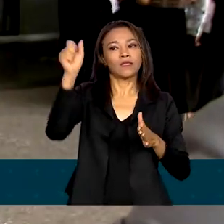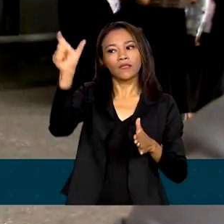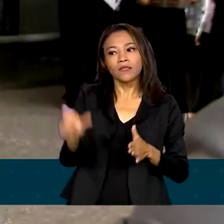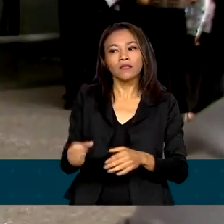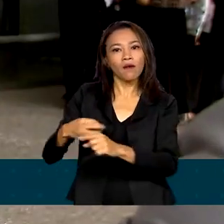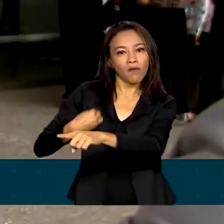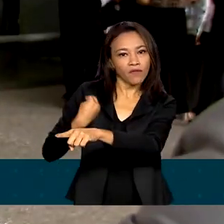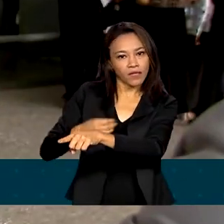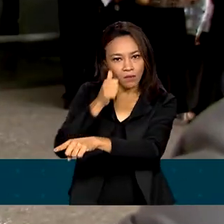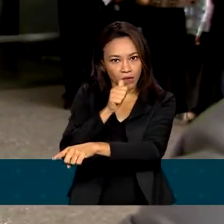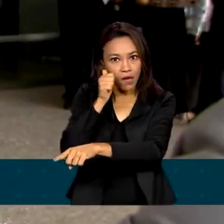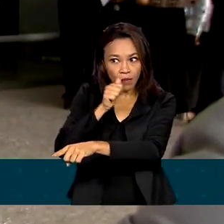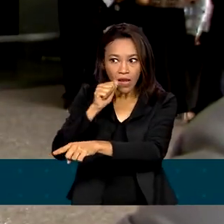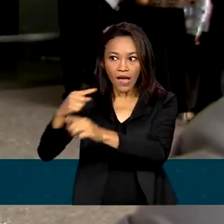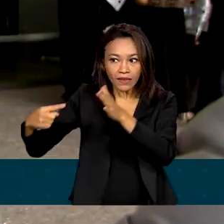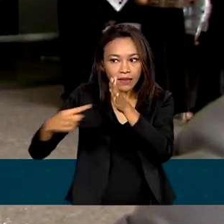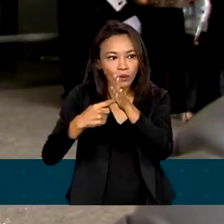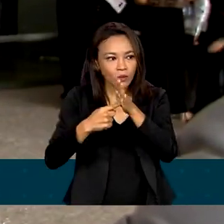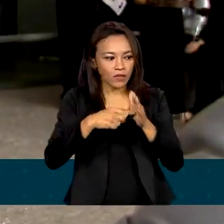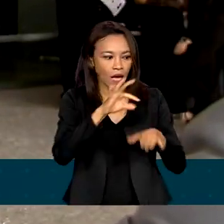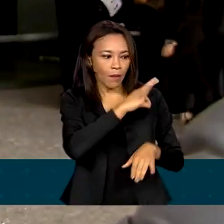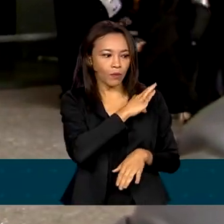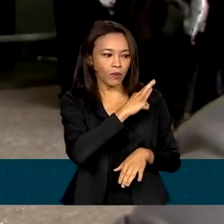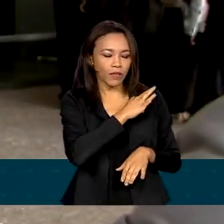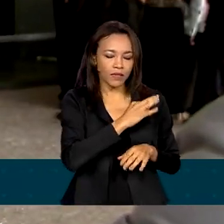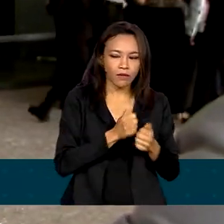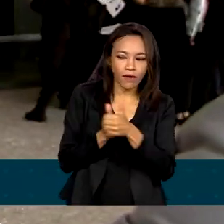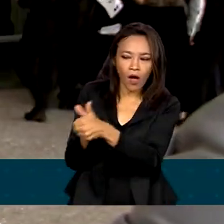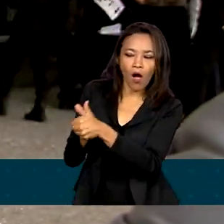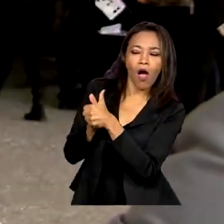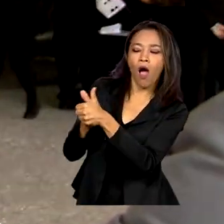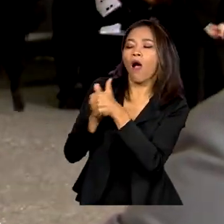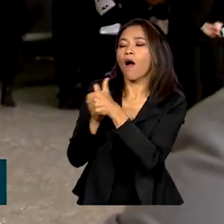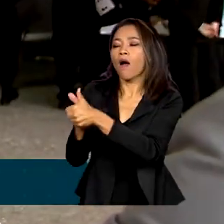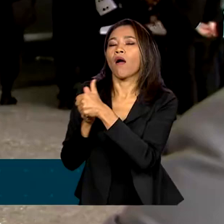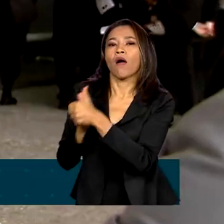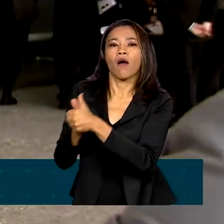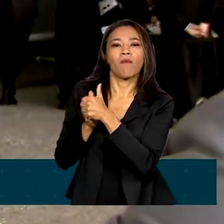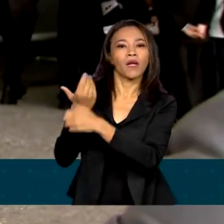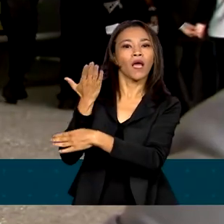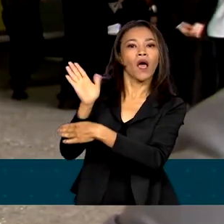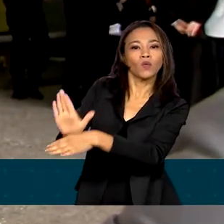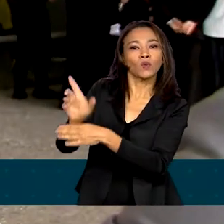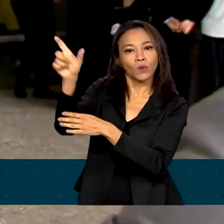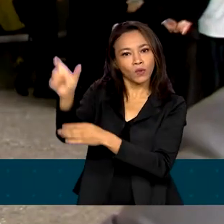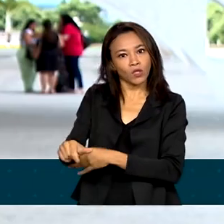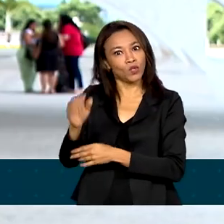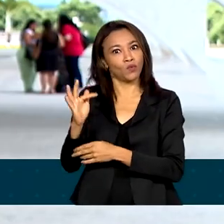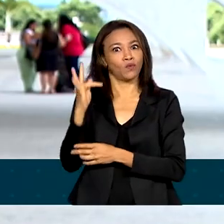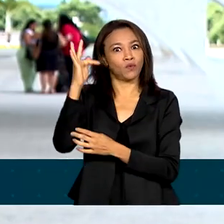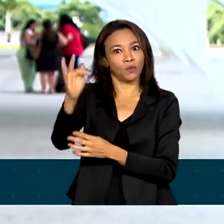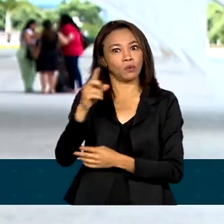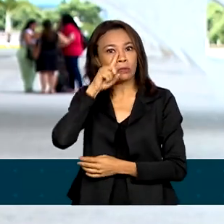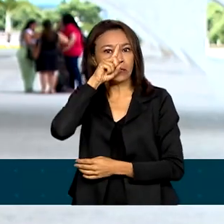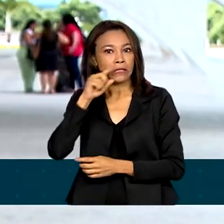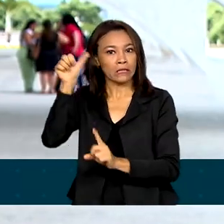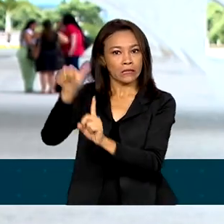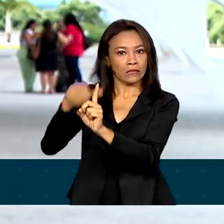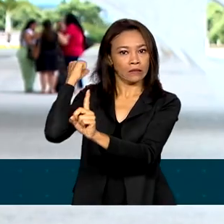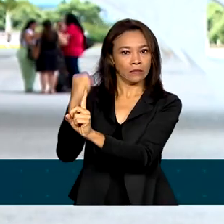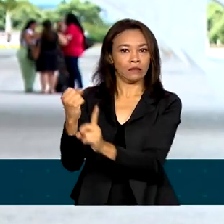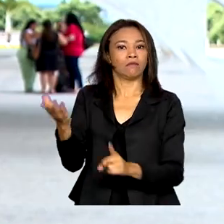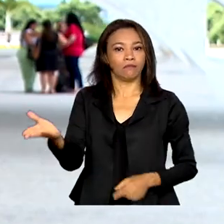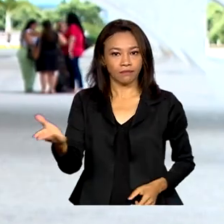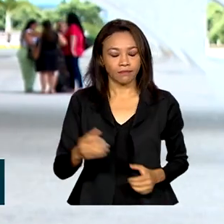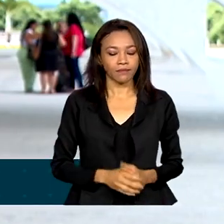momento que ela denuncia, a polícia vai estar ali na sua porta e vai estar salvando a vida dela de um futuro feminicídio. Segundo o ministro